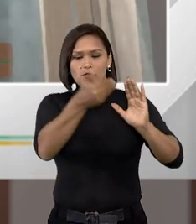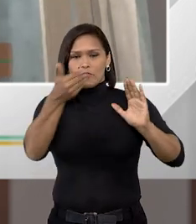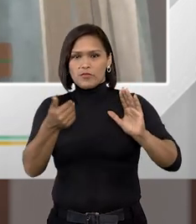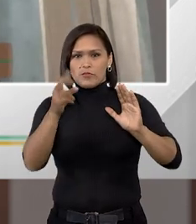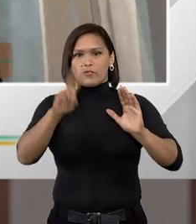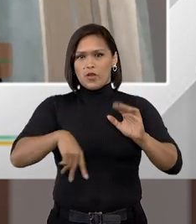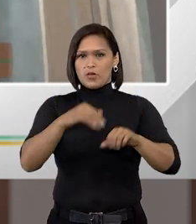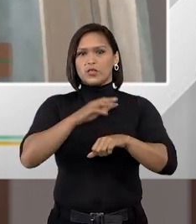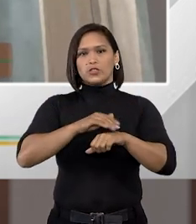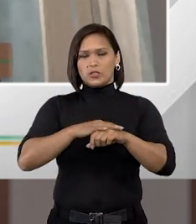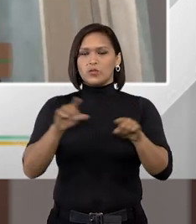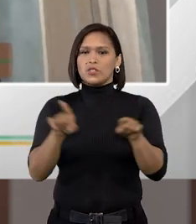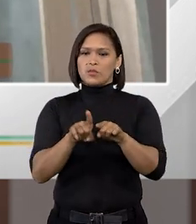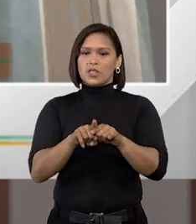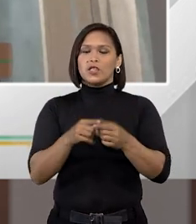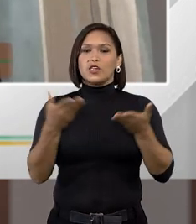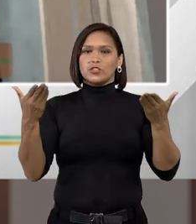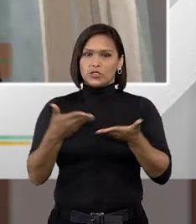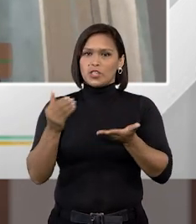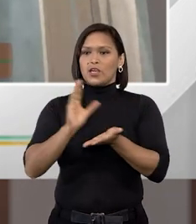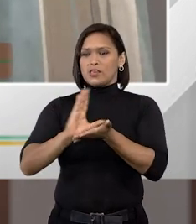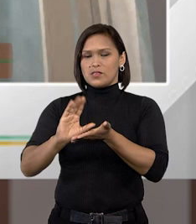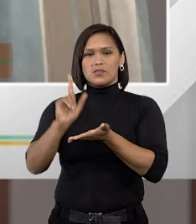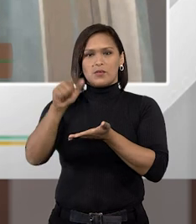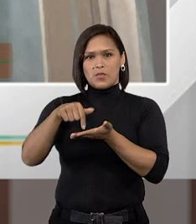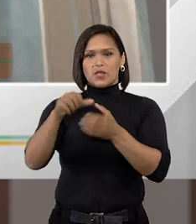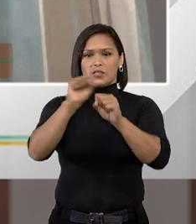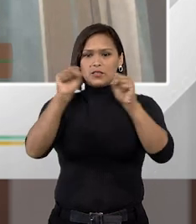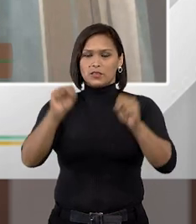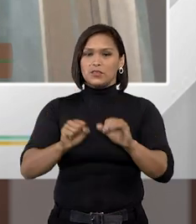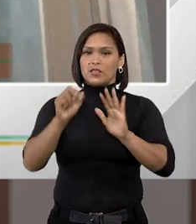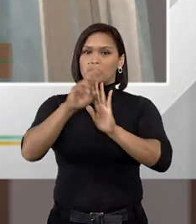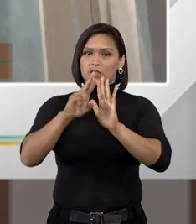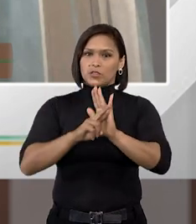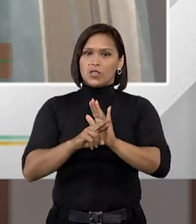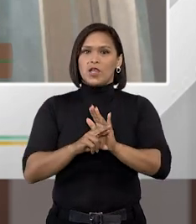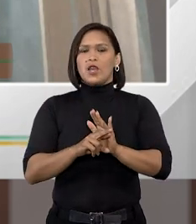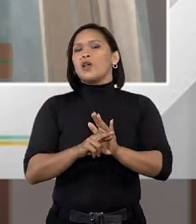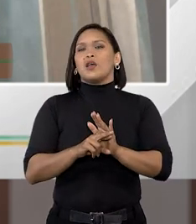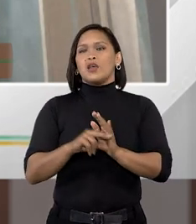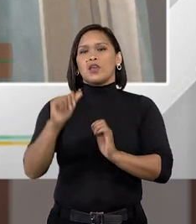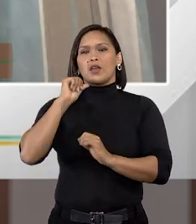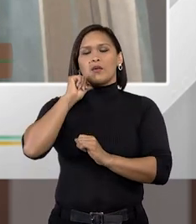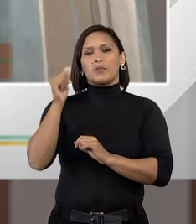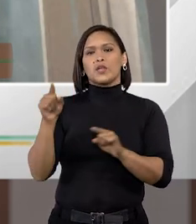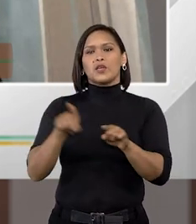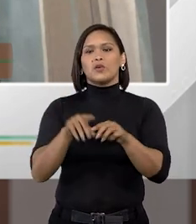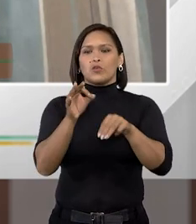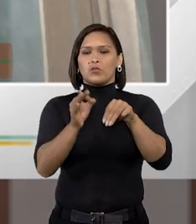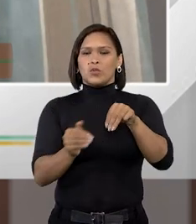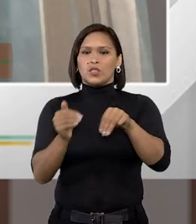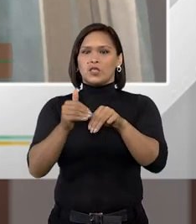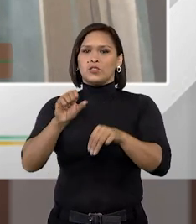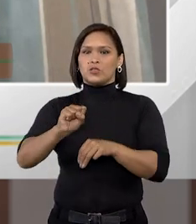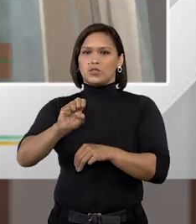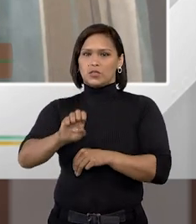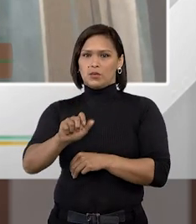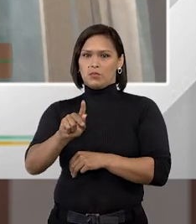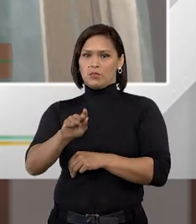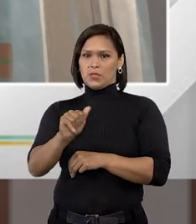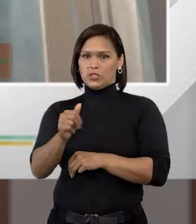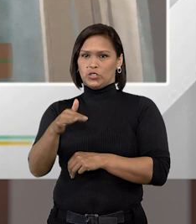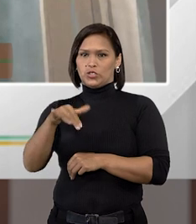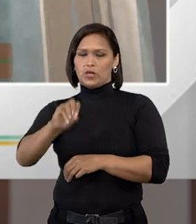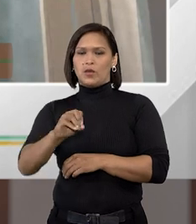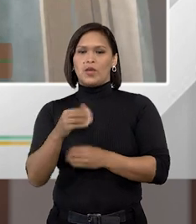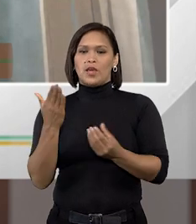do grupo de risco já foram beneficiadas por esse sistema por essa resolução em abril o ministro Sebastião Reis Júnior ele